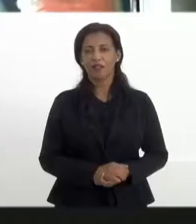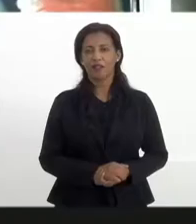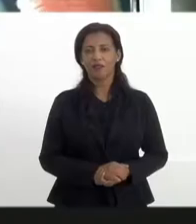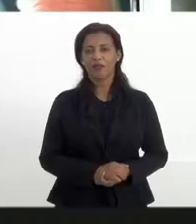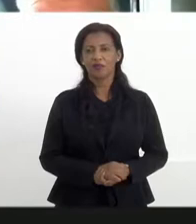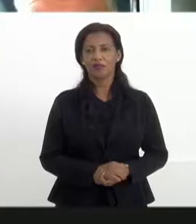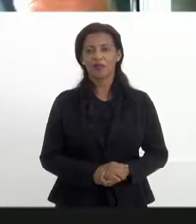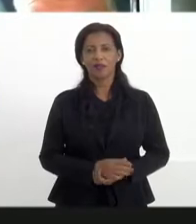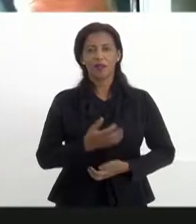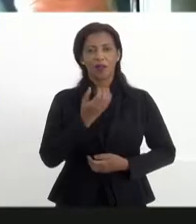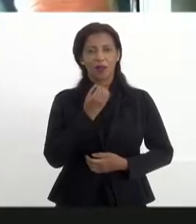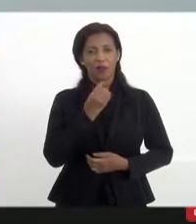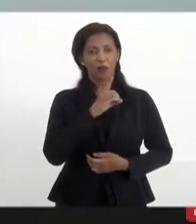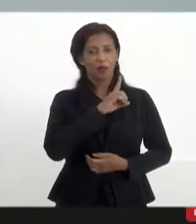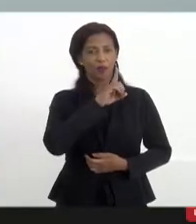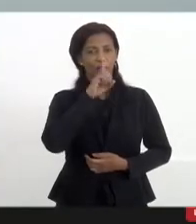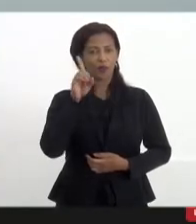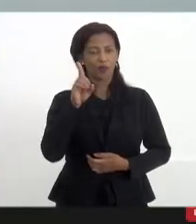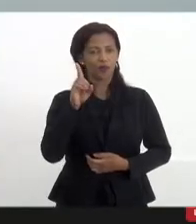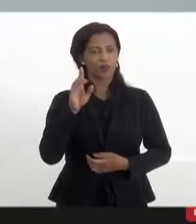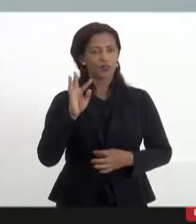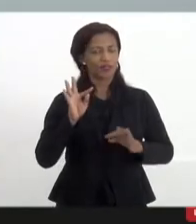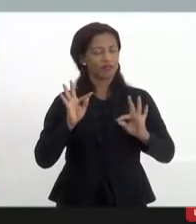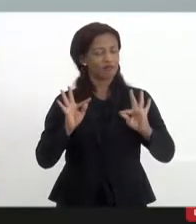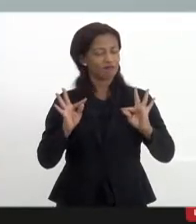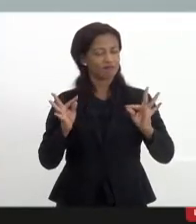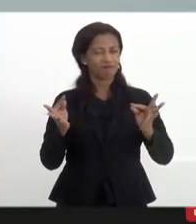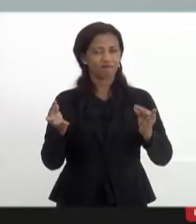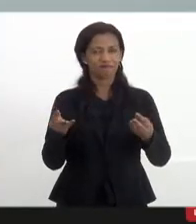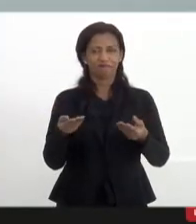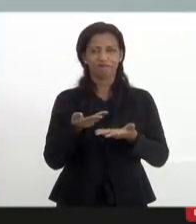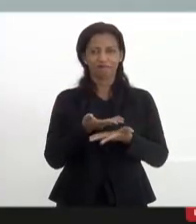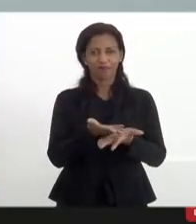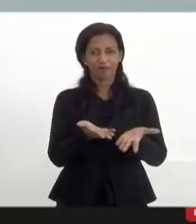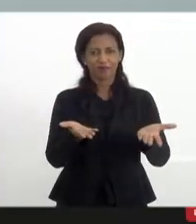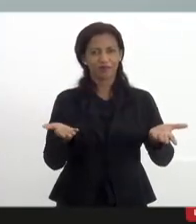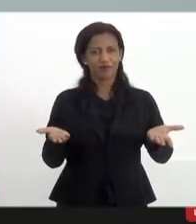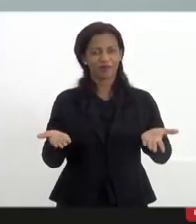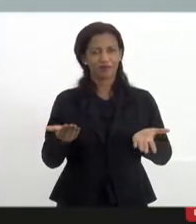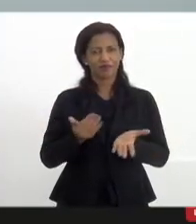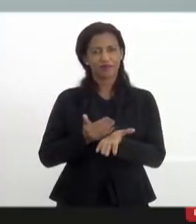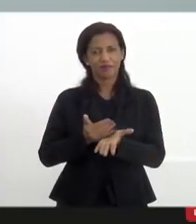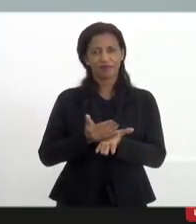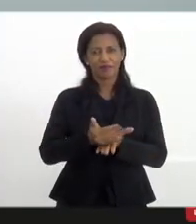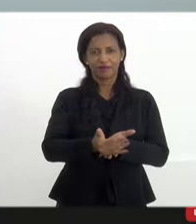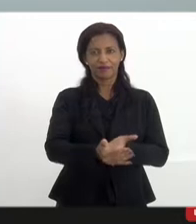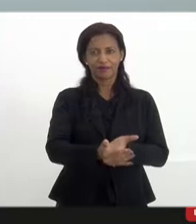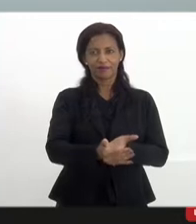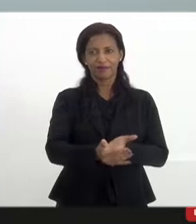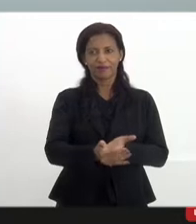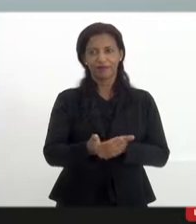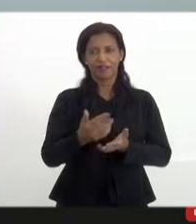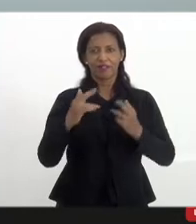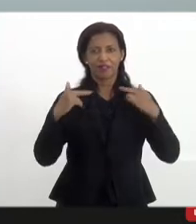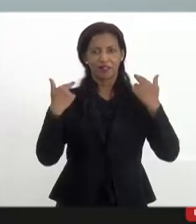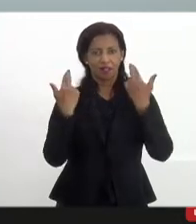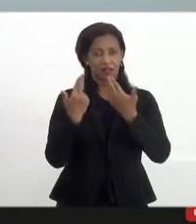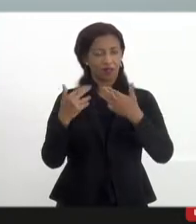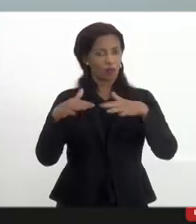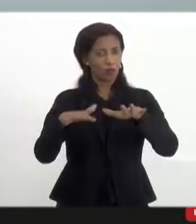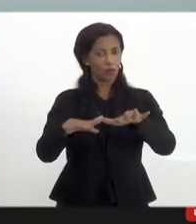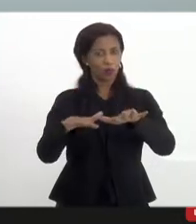Bom dia a todos, a todas, a todes, estamos dando início a uma audiência pública